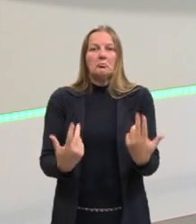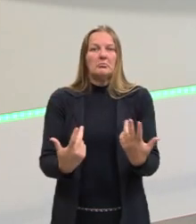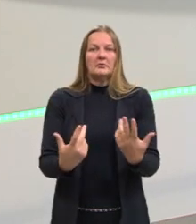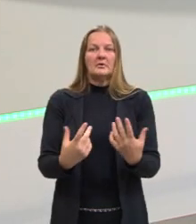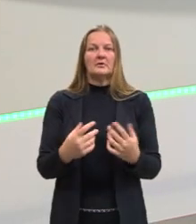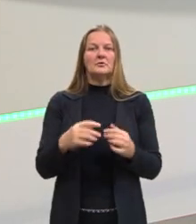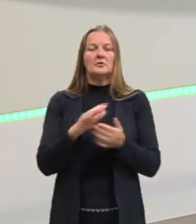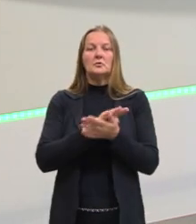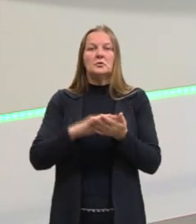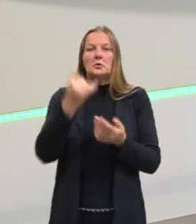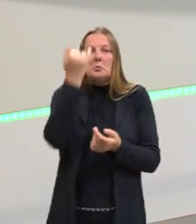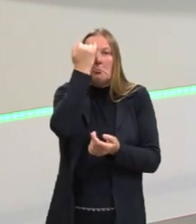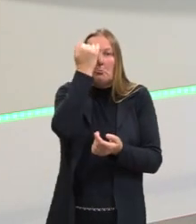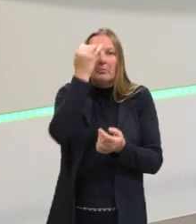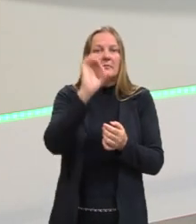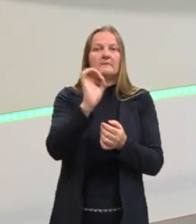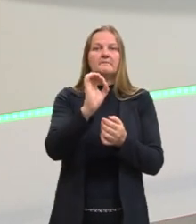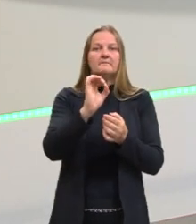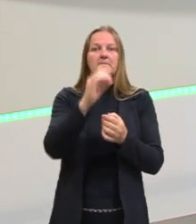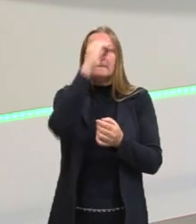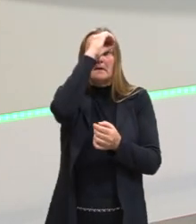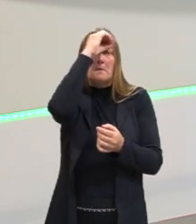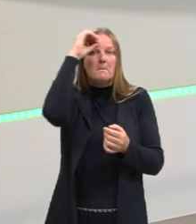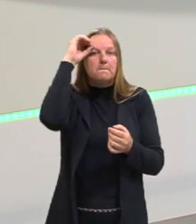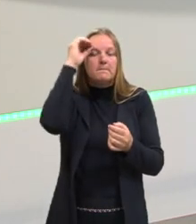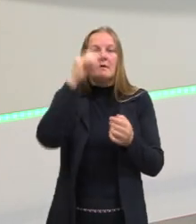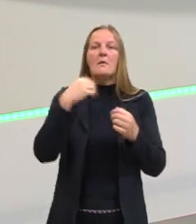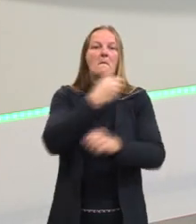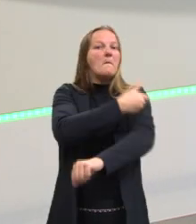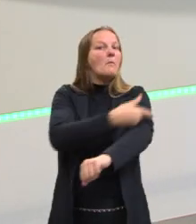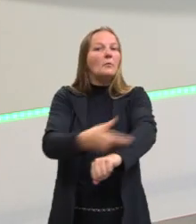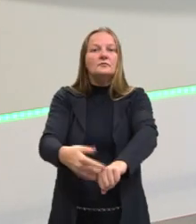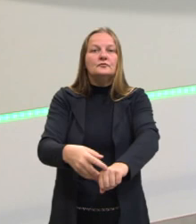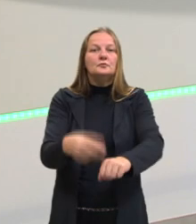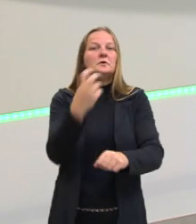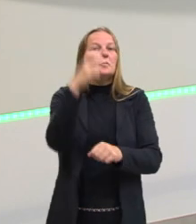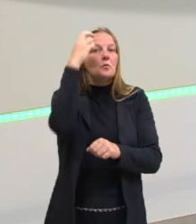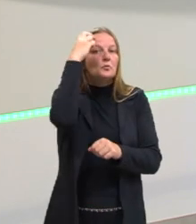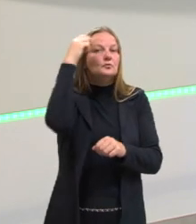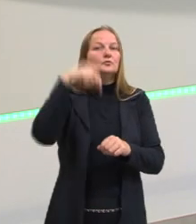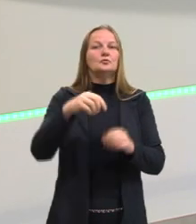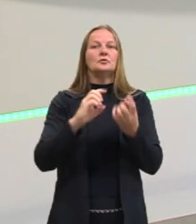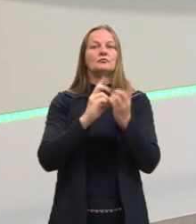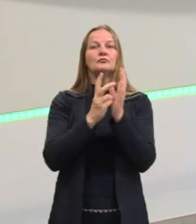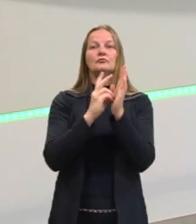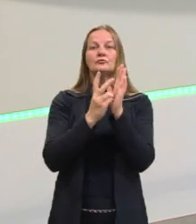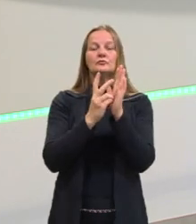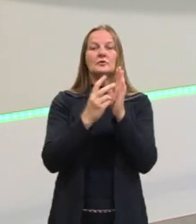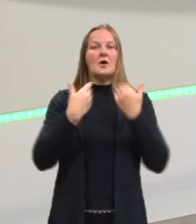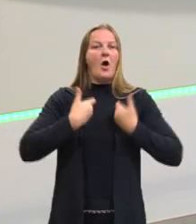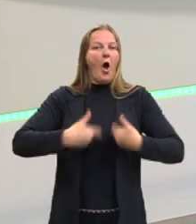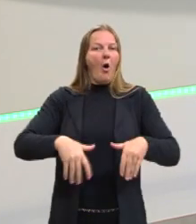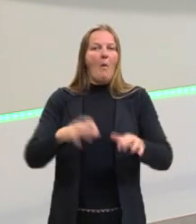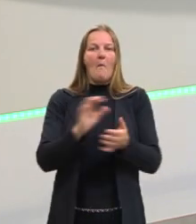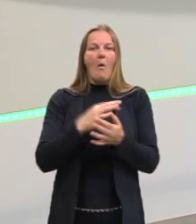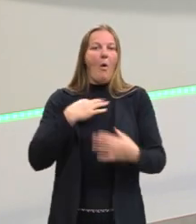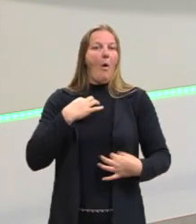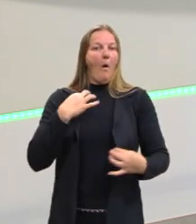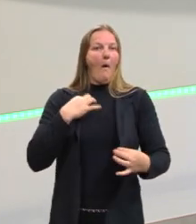de ingenuidade, era questão de costume, da cultura do indígena que aqui estava. Então, isso gera uma